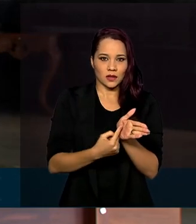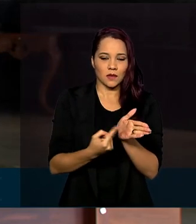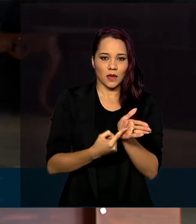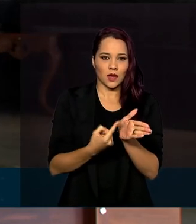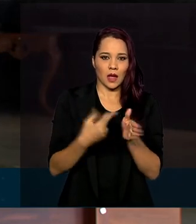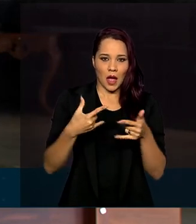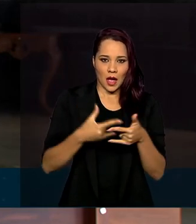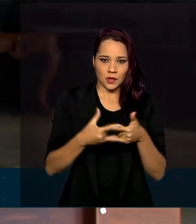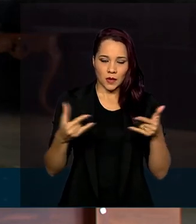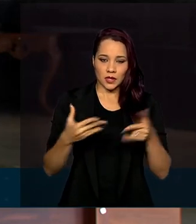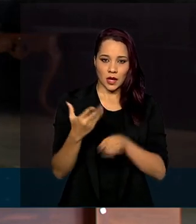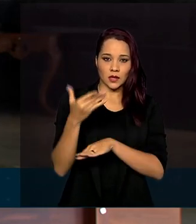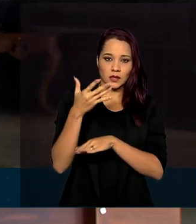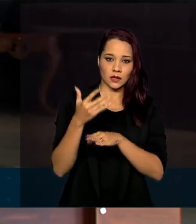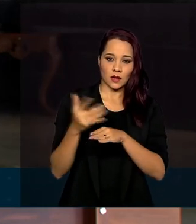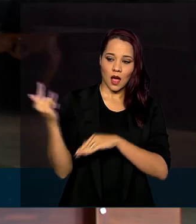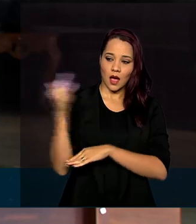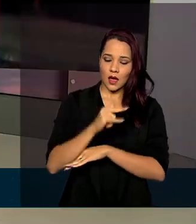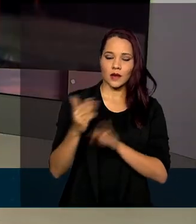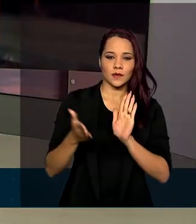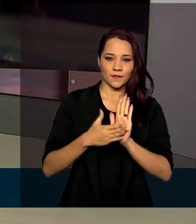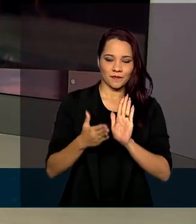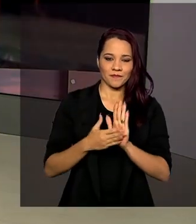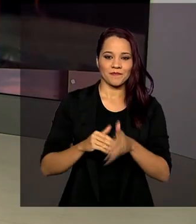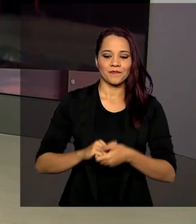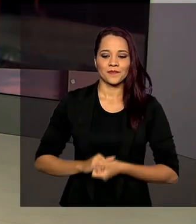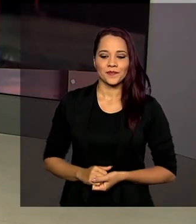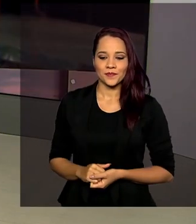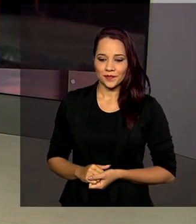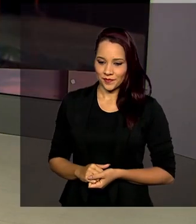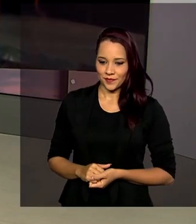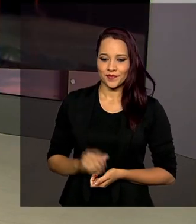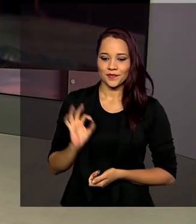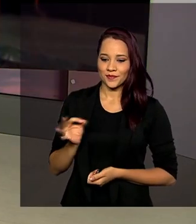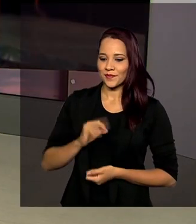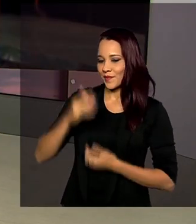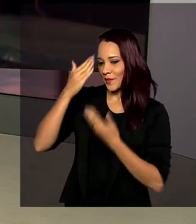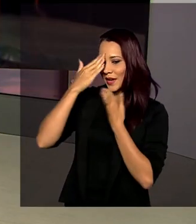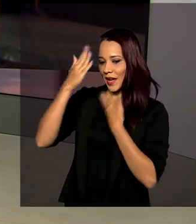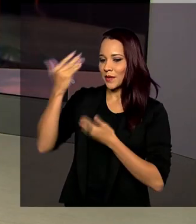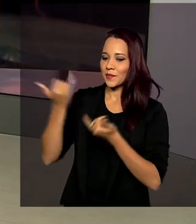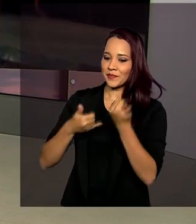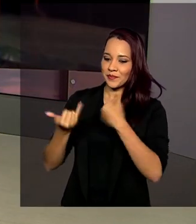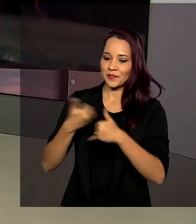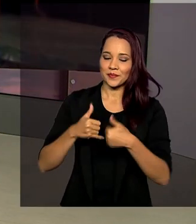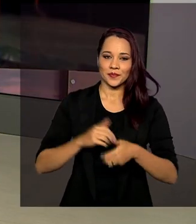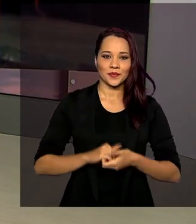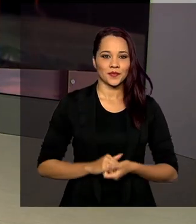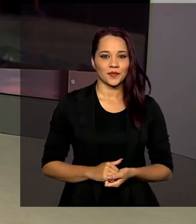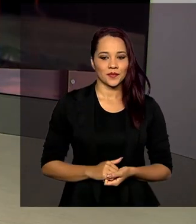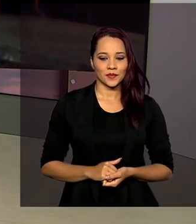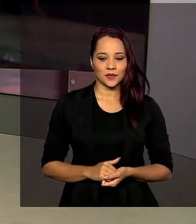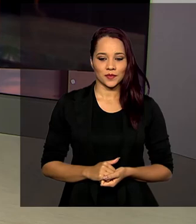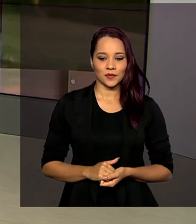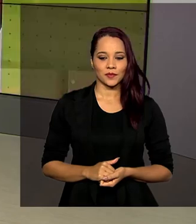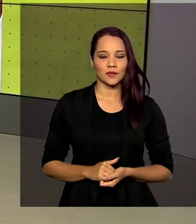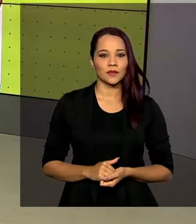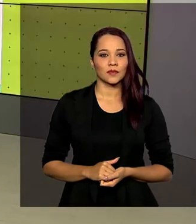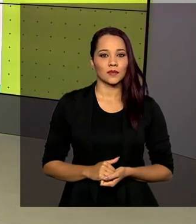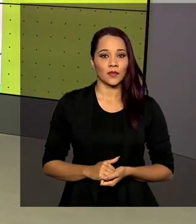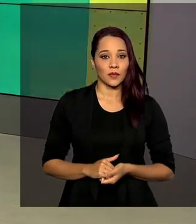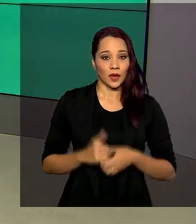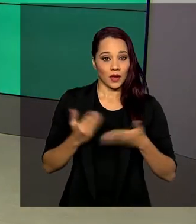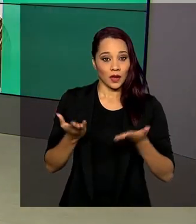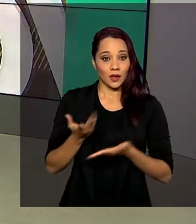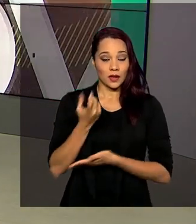passagens aéreas em mãos. Roberto, volto com você. Muito bom. Dani, obrigado aí pelas informações. Até mais. E